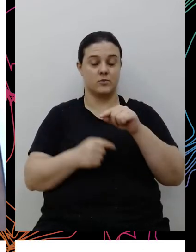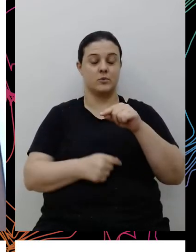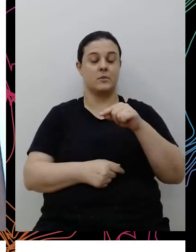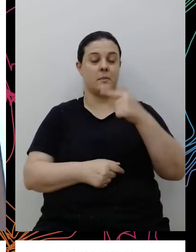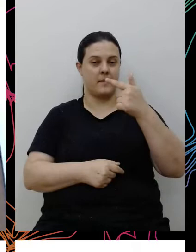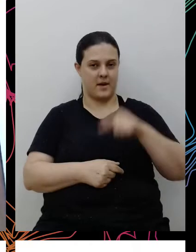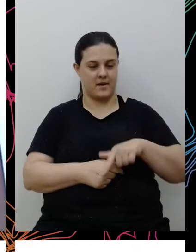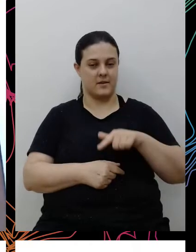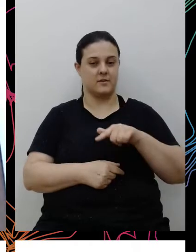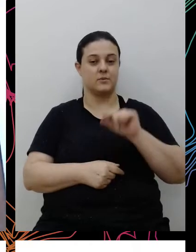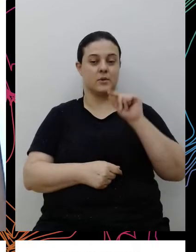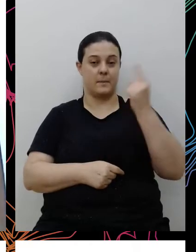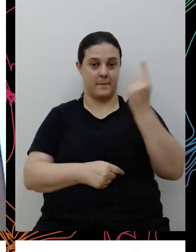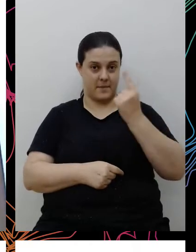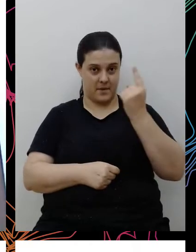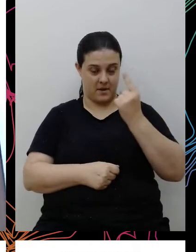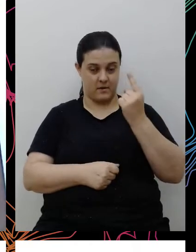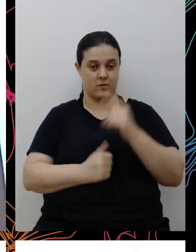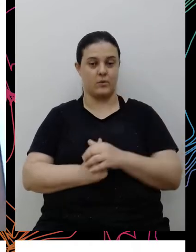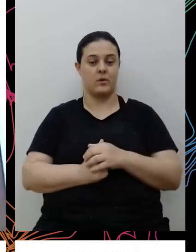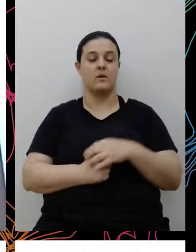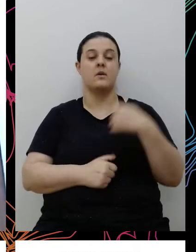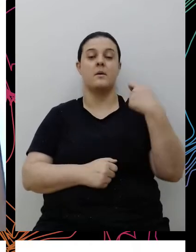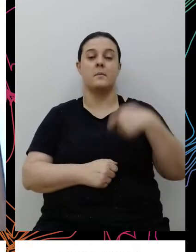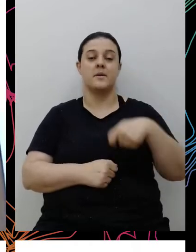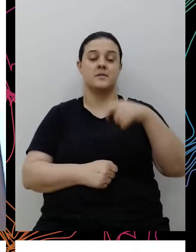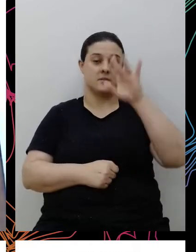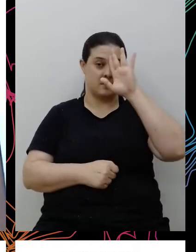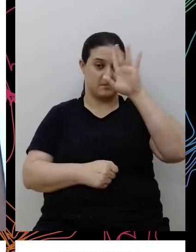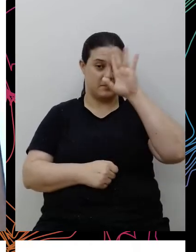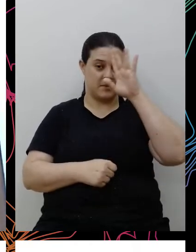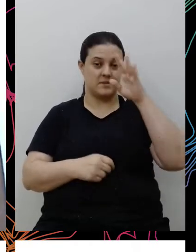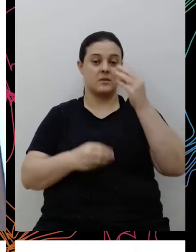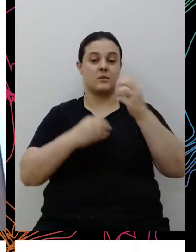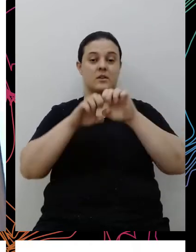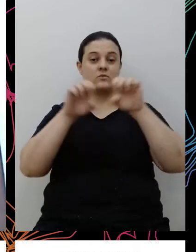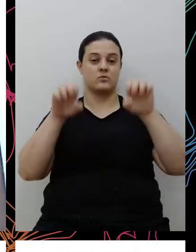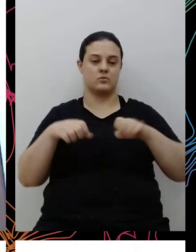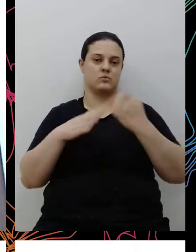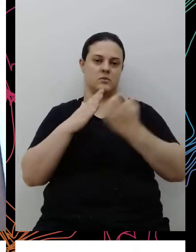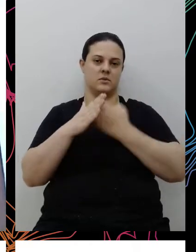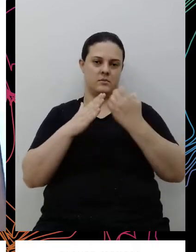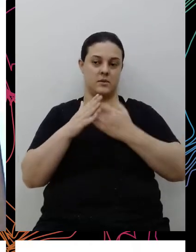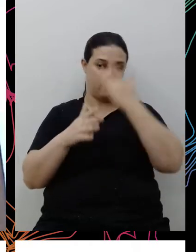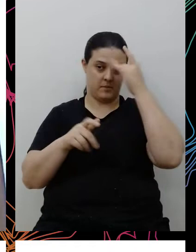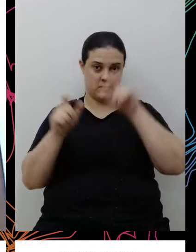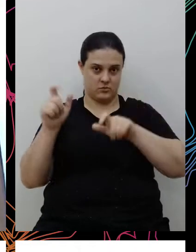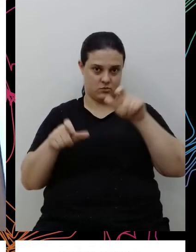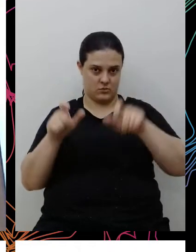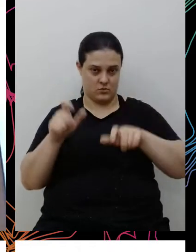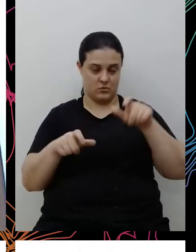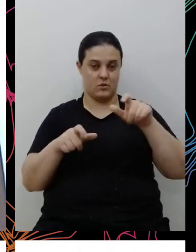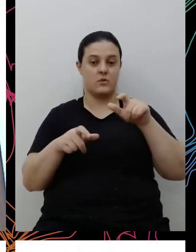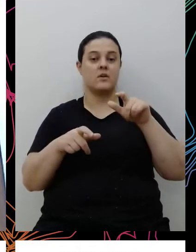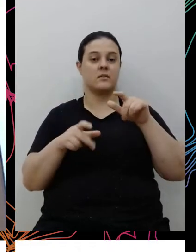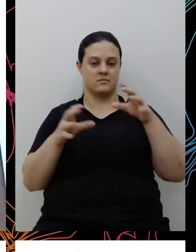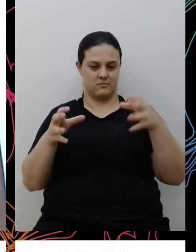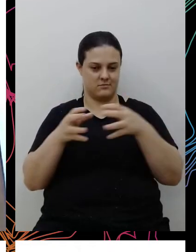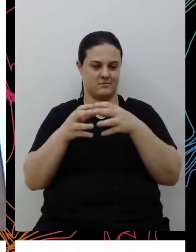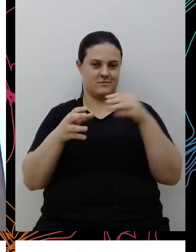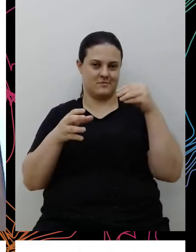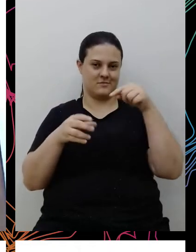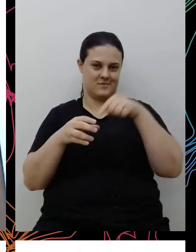de que, primeiro de tudo, a gente precisa pensar na estrutura empresarial e nas pessoas que fazem parte dessa estrutura